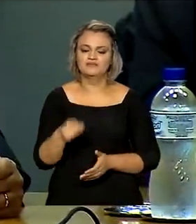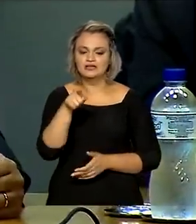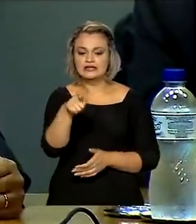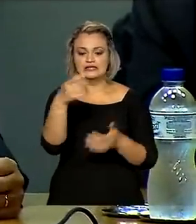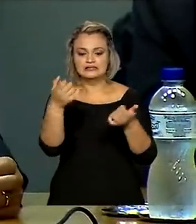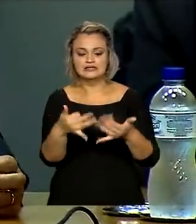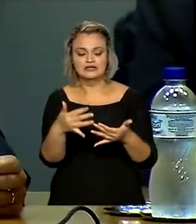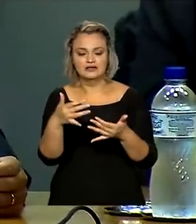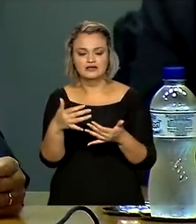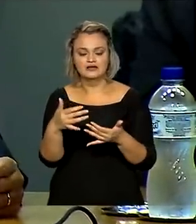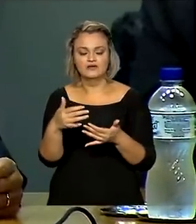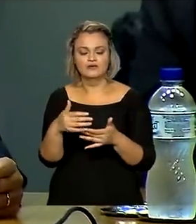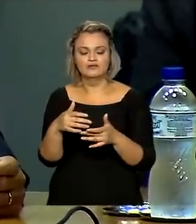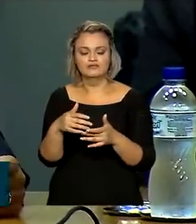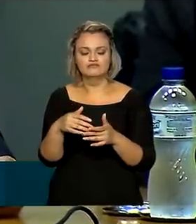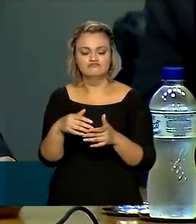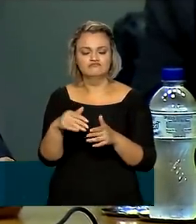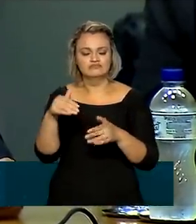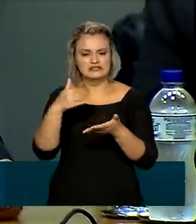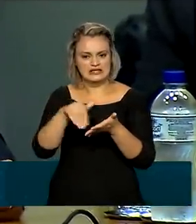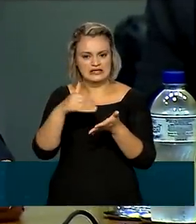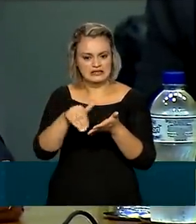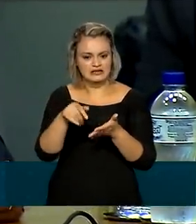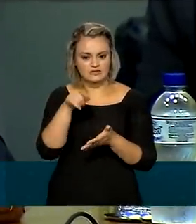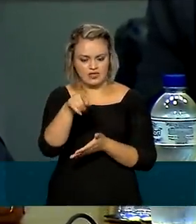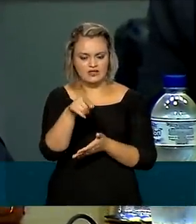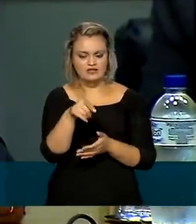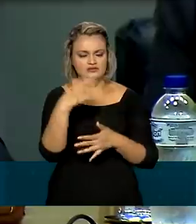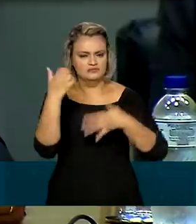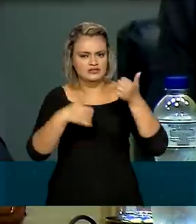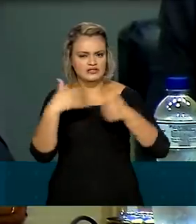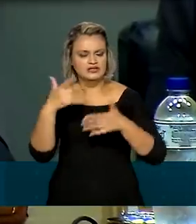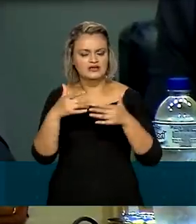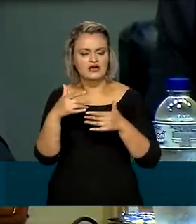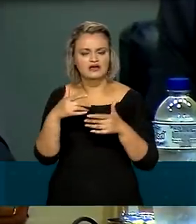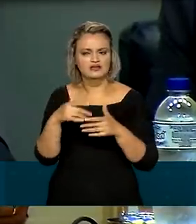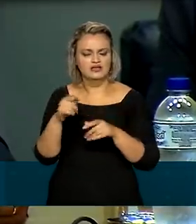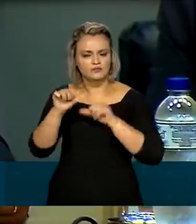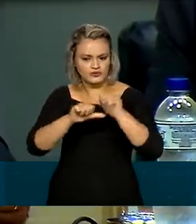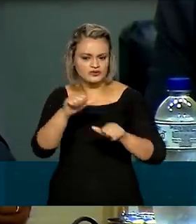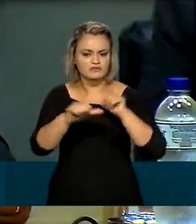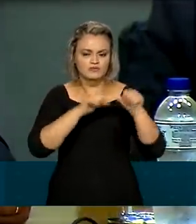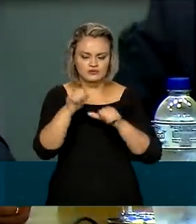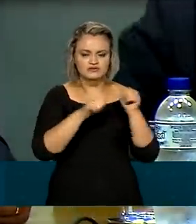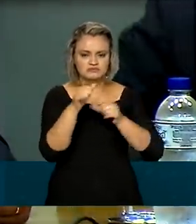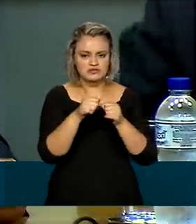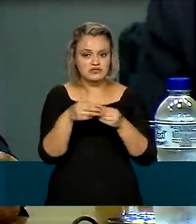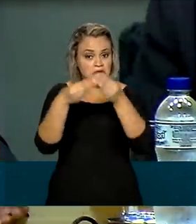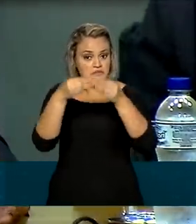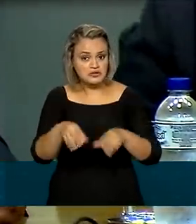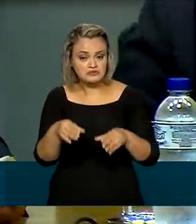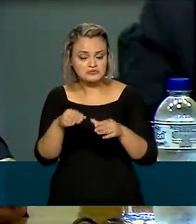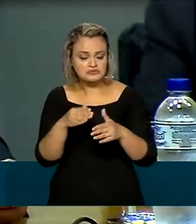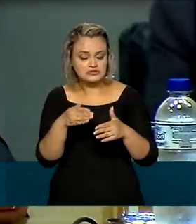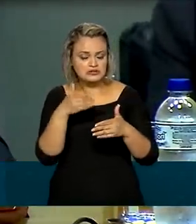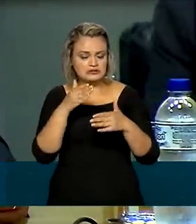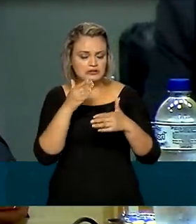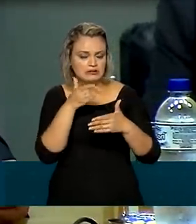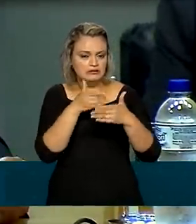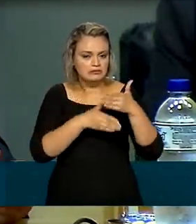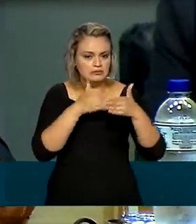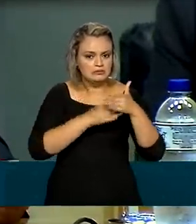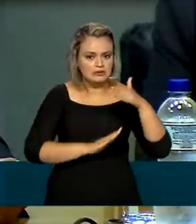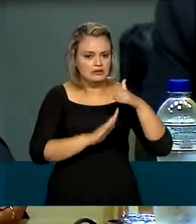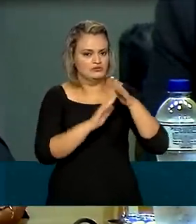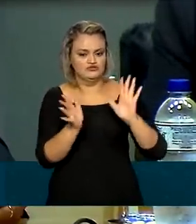especial do Tesouro e Orçamento, Esteves Colnago, explicou que as mudanças não vão comprometer o limite de despesas do